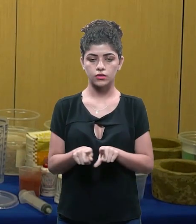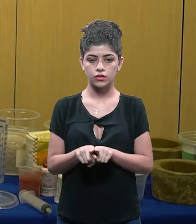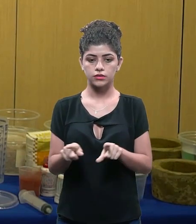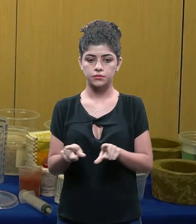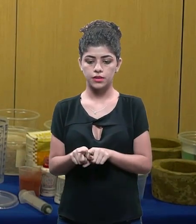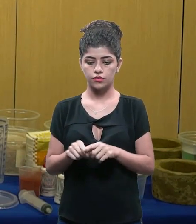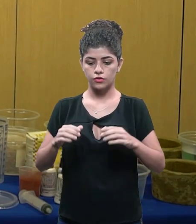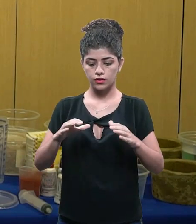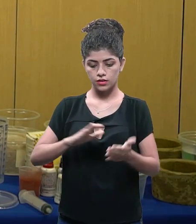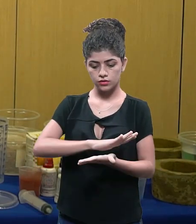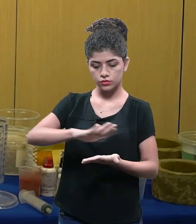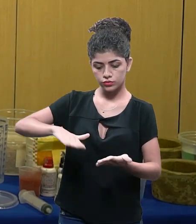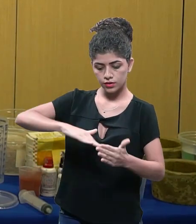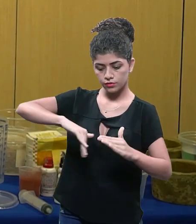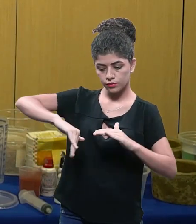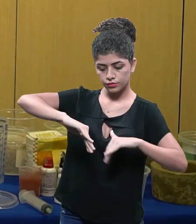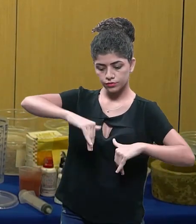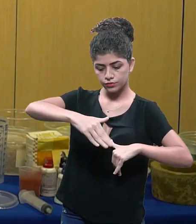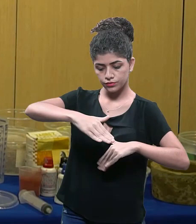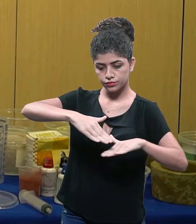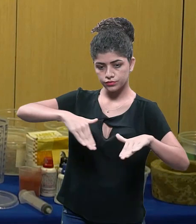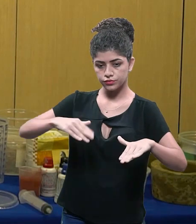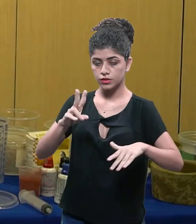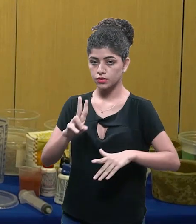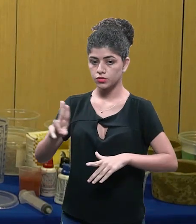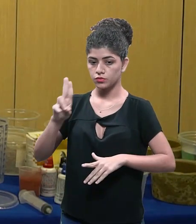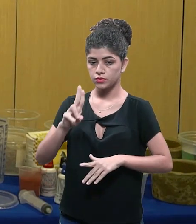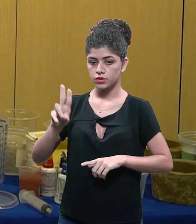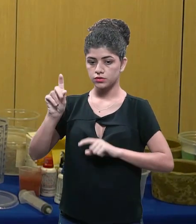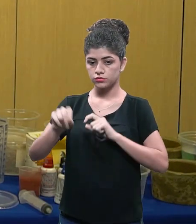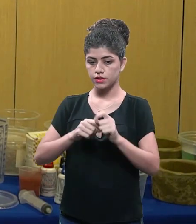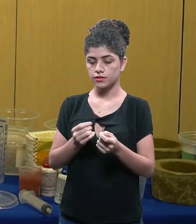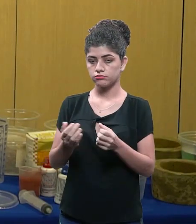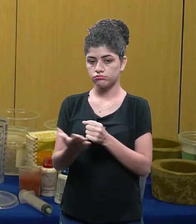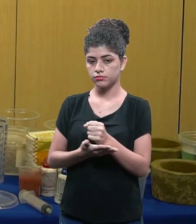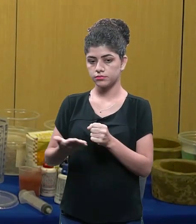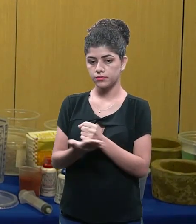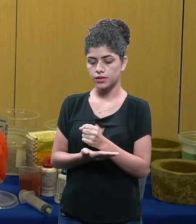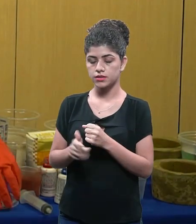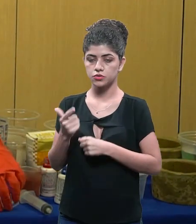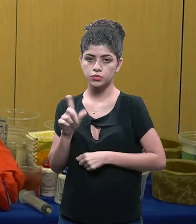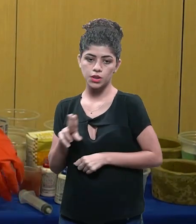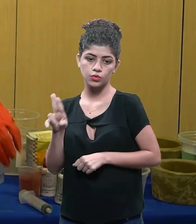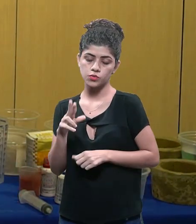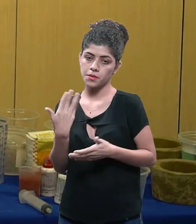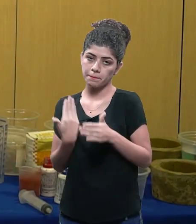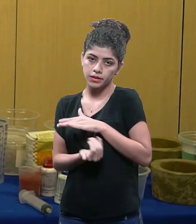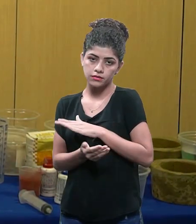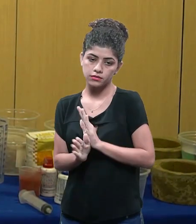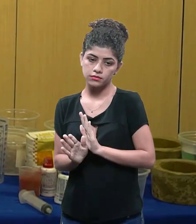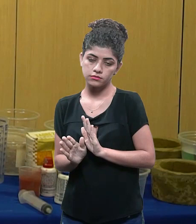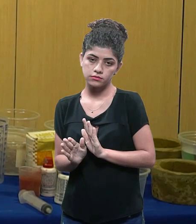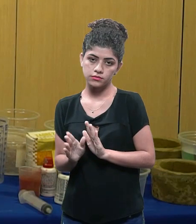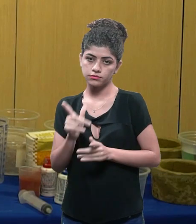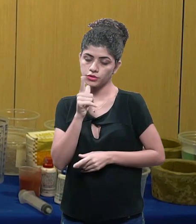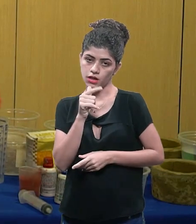próxima etapa eu vou abrir aqui no caso como eu estou usando uma base eu não vou ter consumo